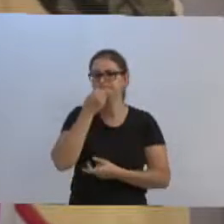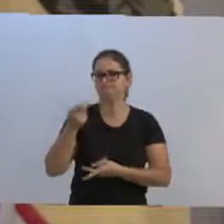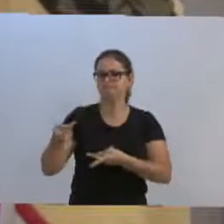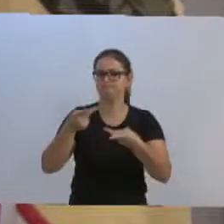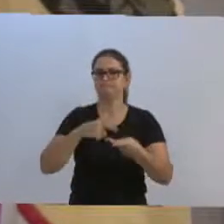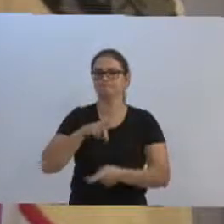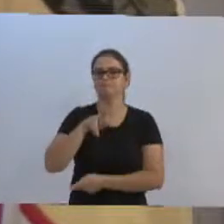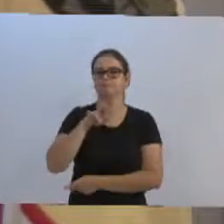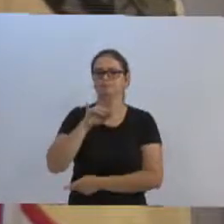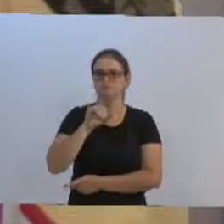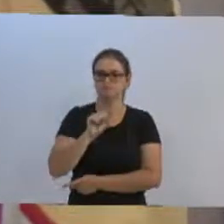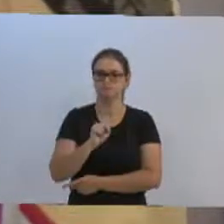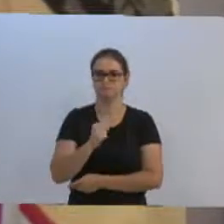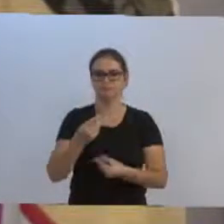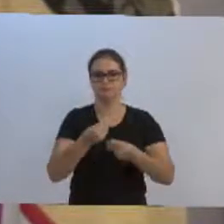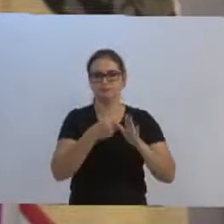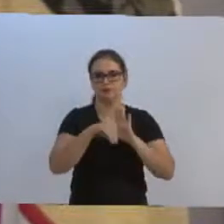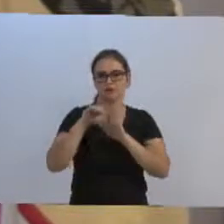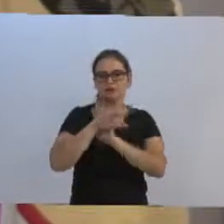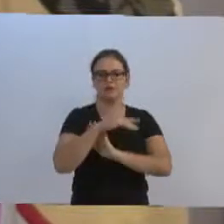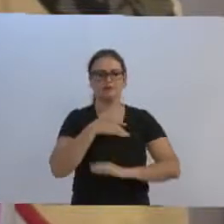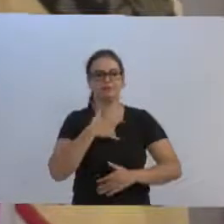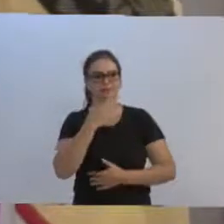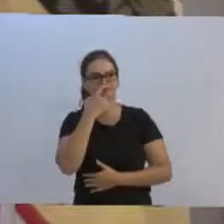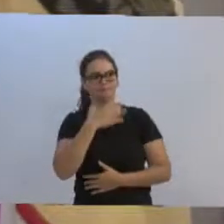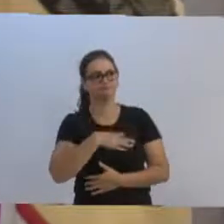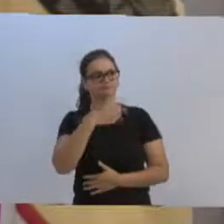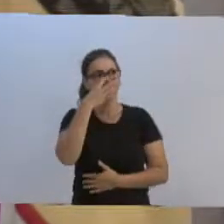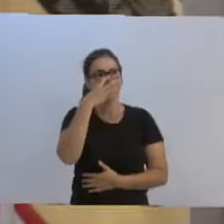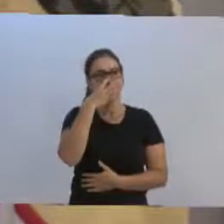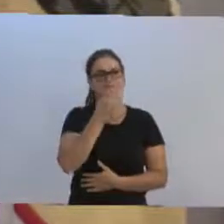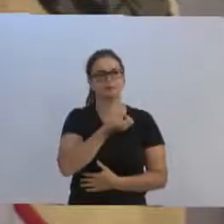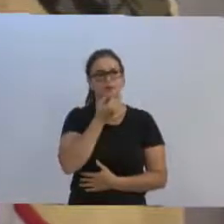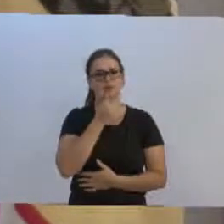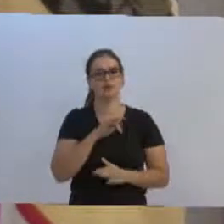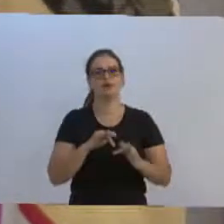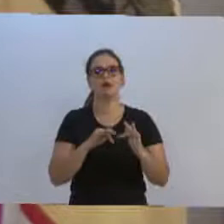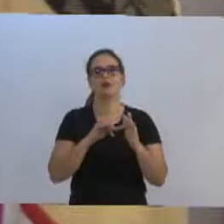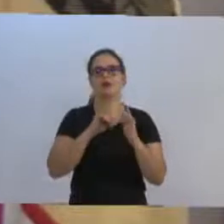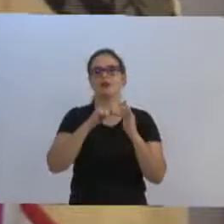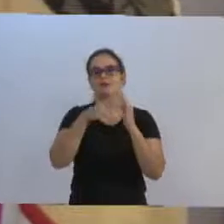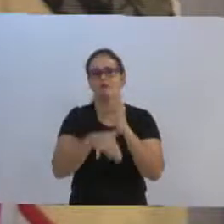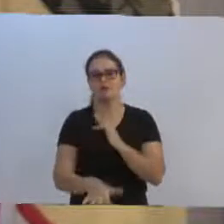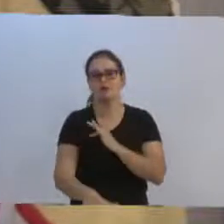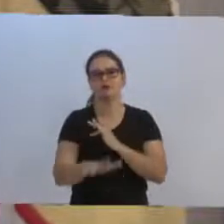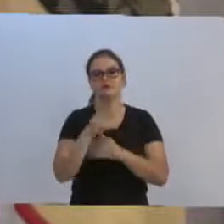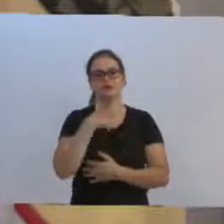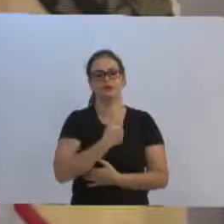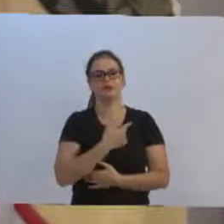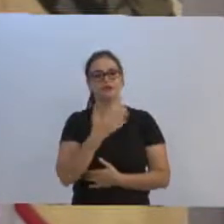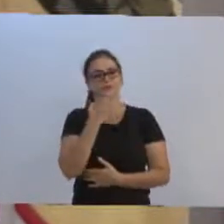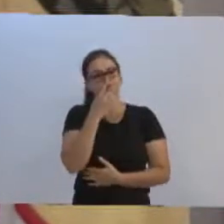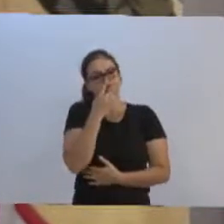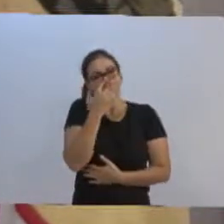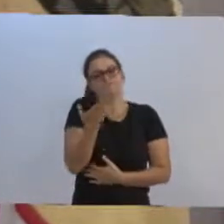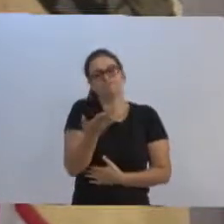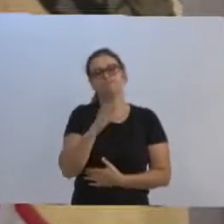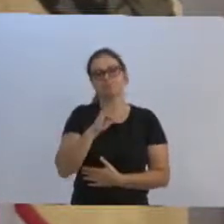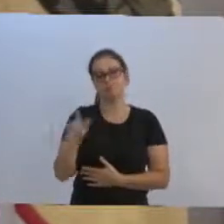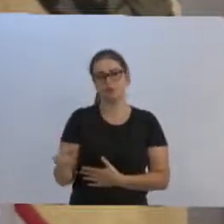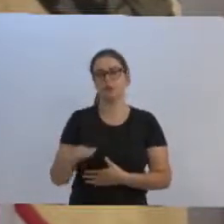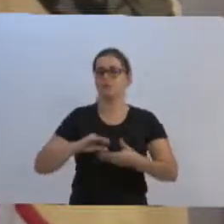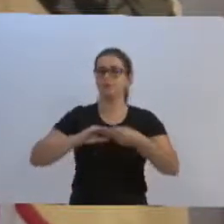Luiz, e que leve boas impressões para Foz do Iguaçu, da nossa querida Blumenau. Saudar o senhor e a senhora